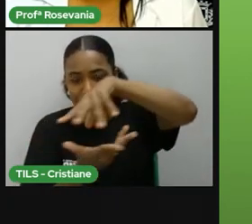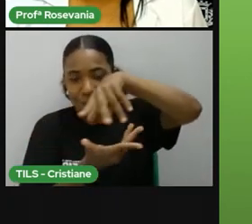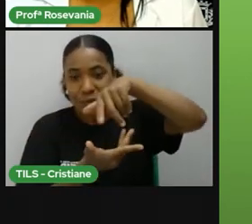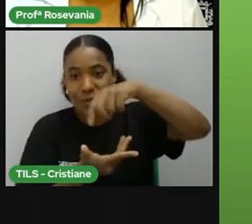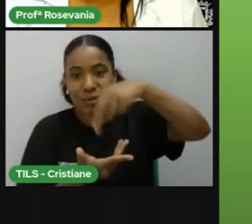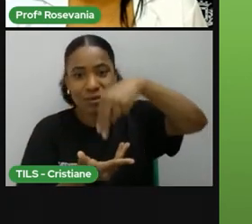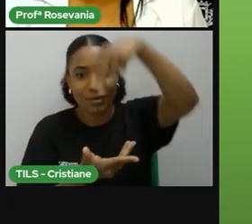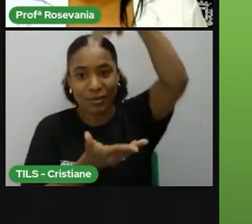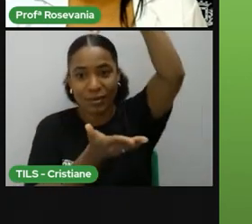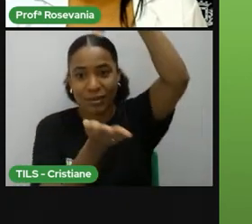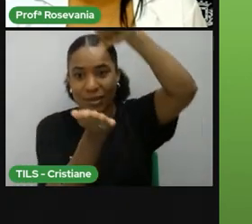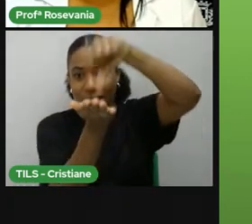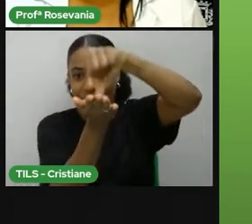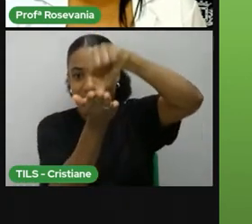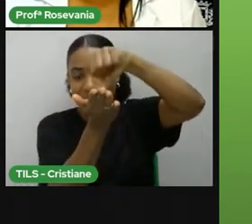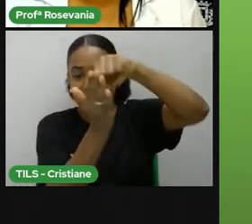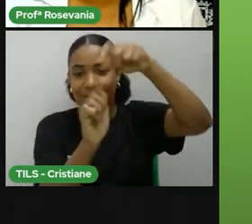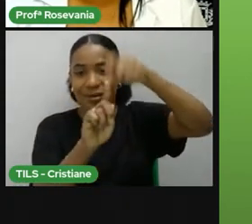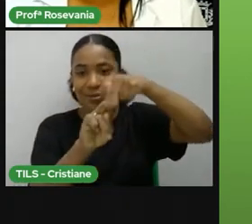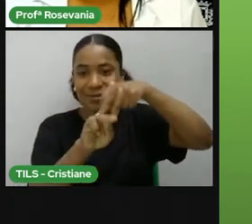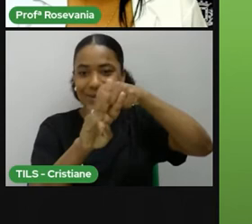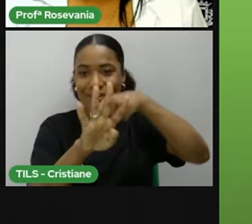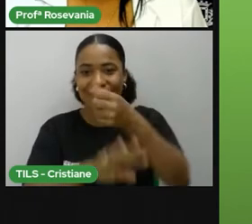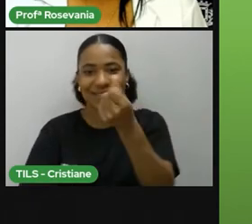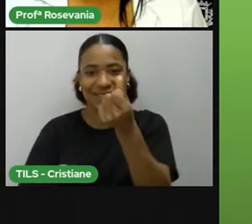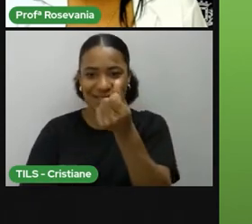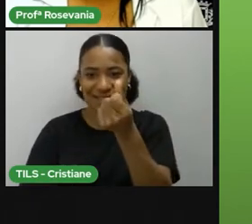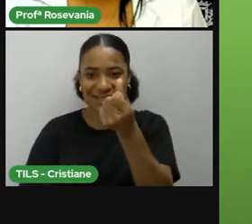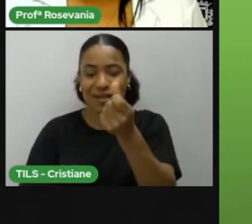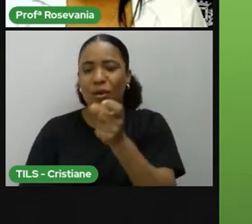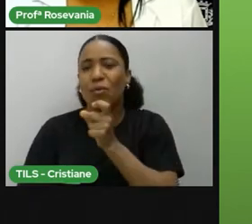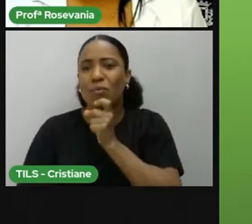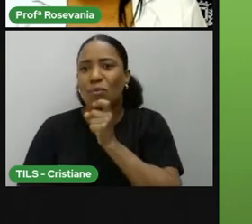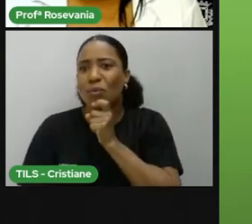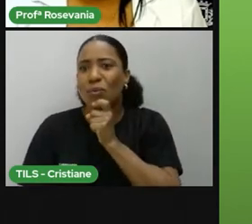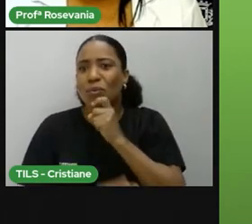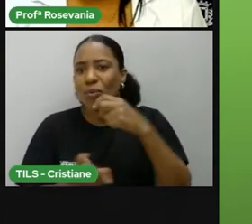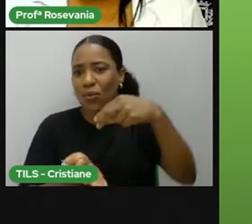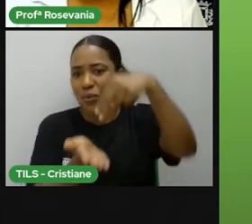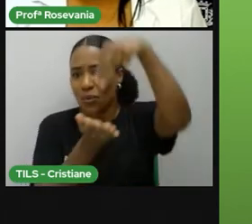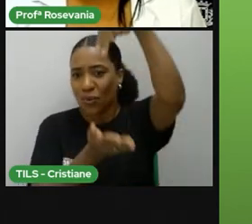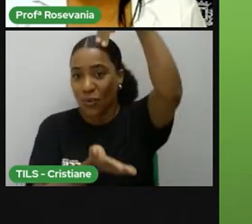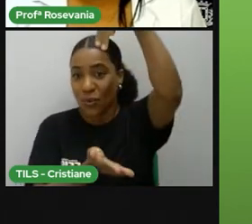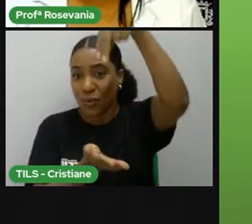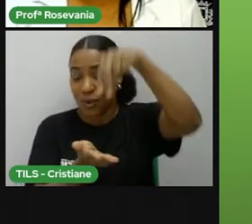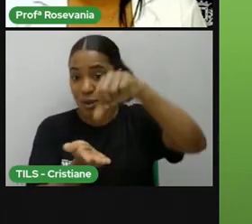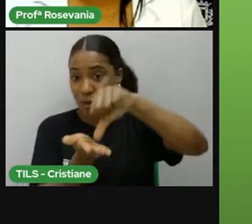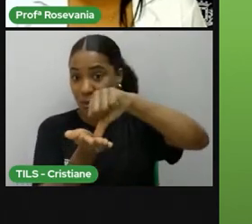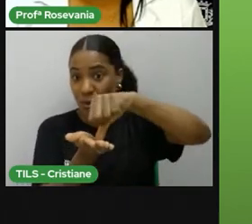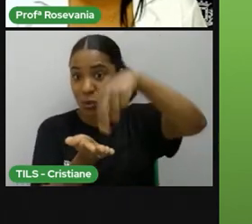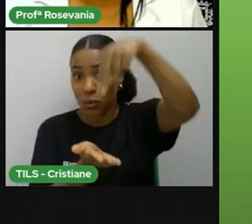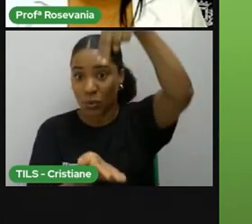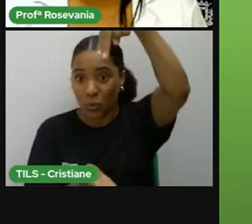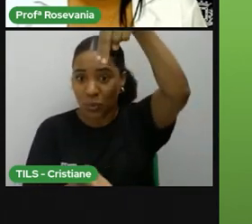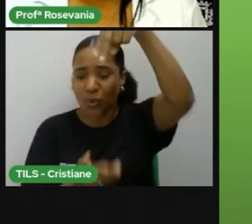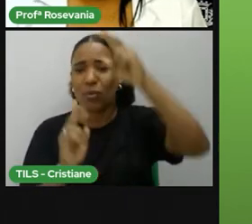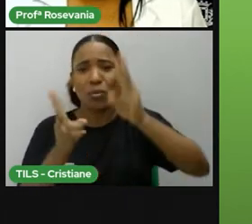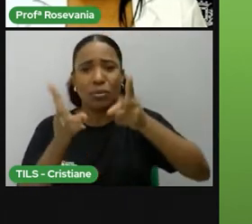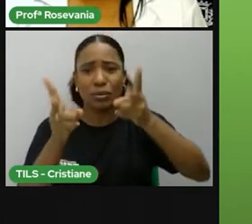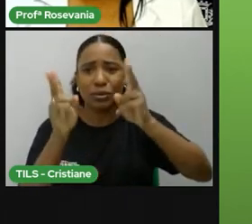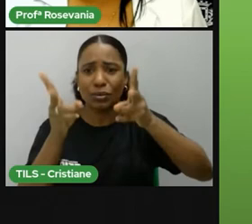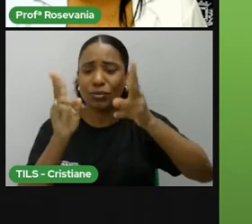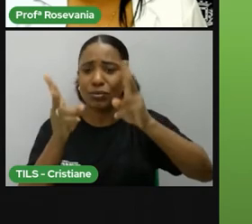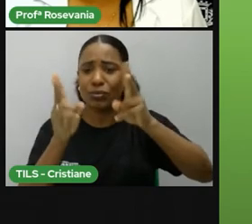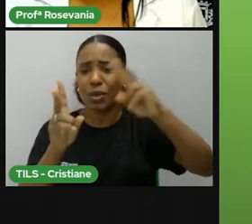Durante seis meses é considerado o dia polar. Percebo que mesmo que eu continue girando, né, no processo aqui de rotação da Terra,